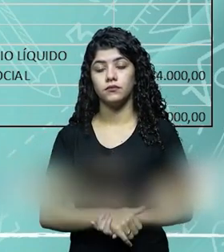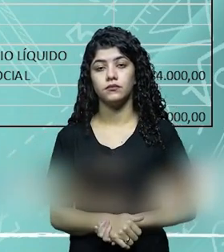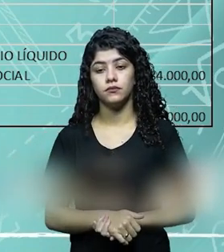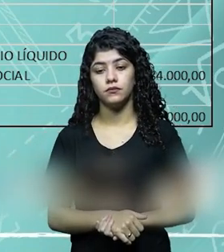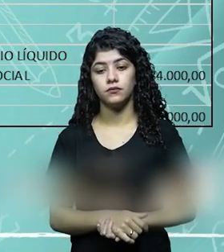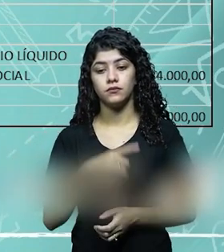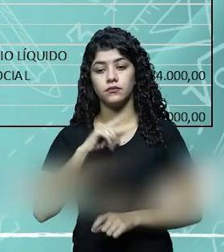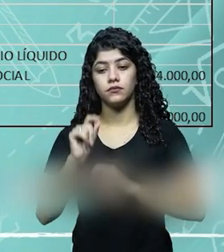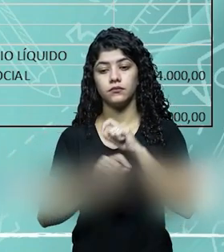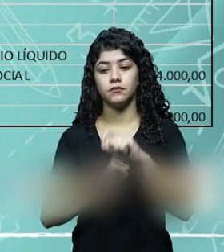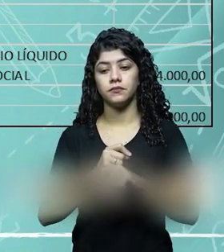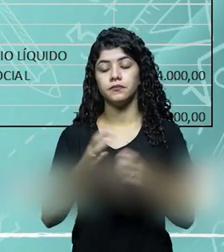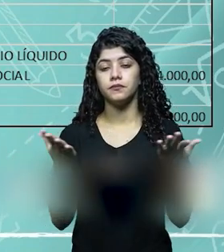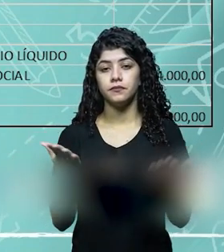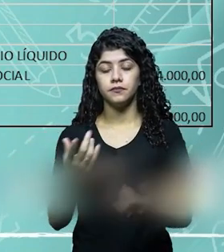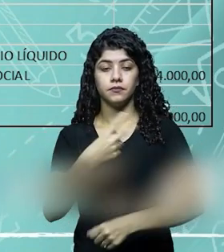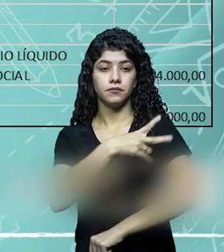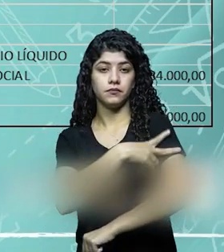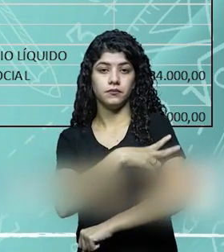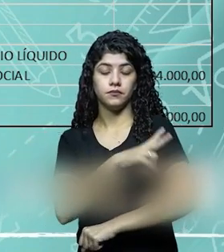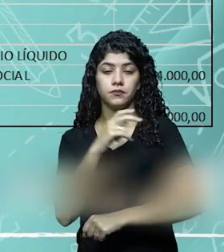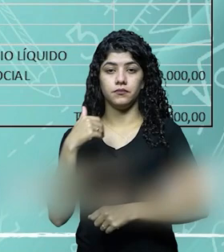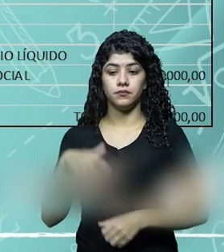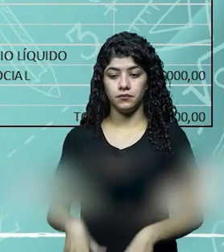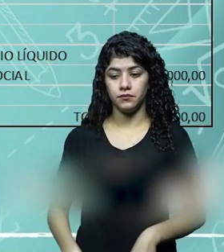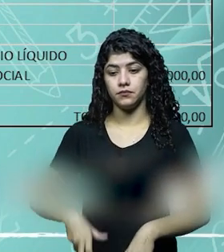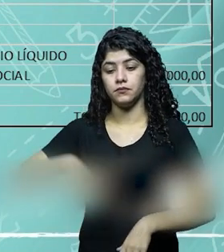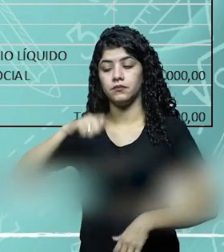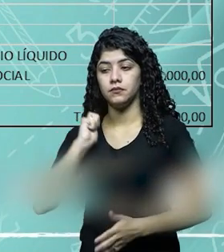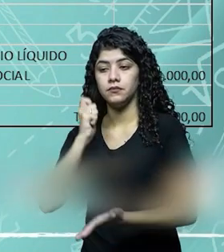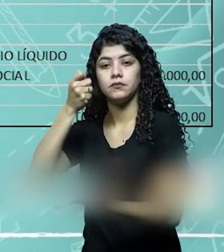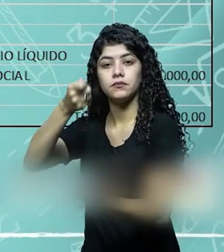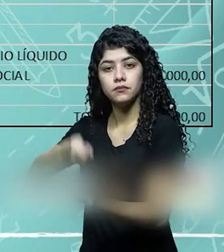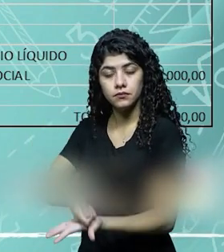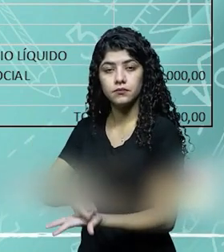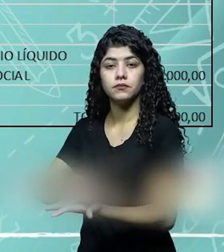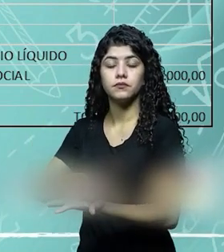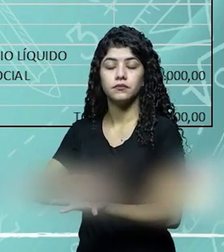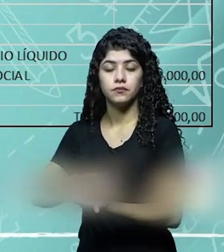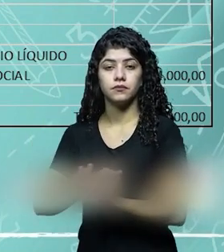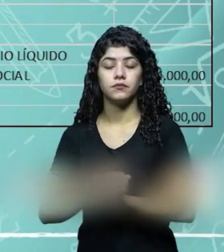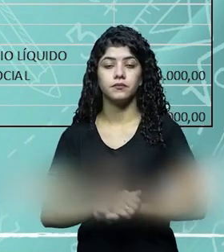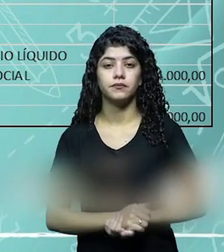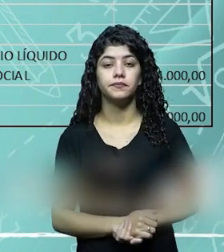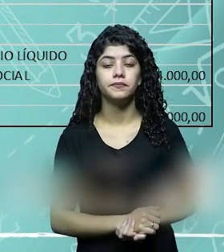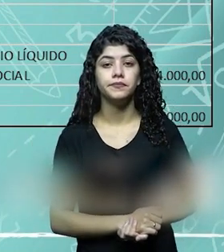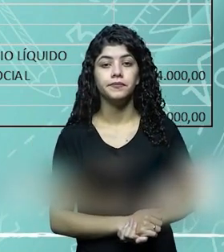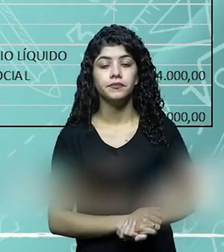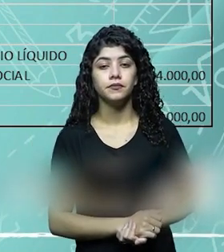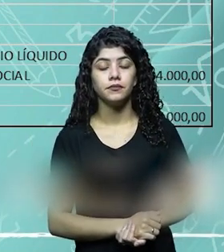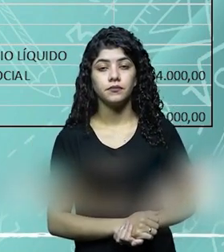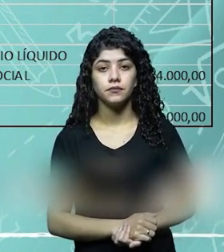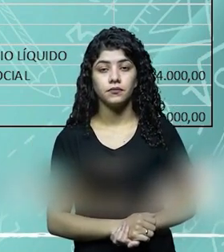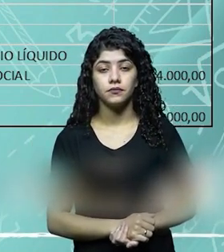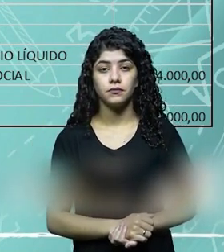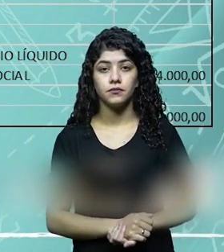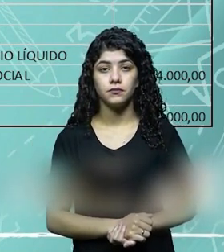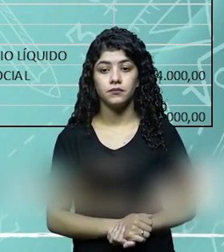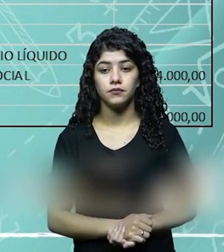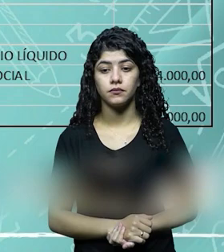mil pelo dono da empresa, tirou do bolso dele, da conta pessoal dele bancária, botou na empresa, injetou no negócio,